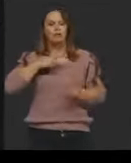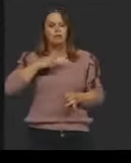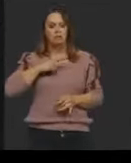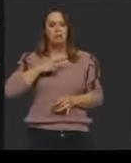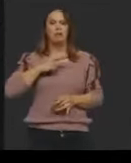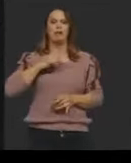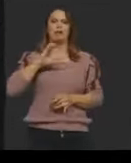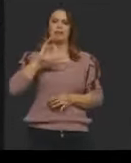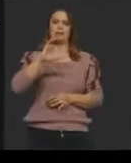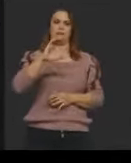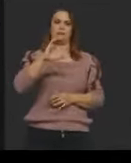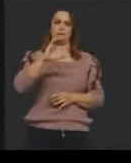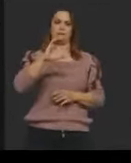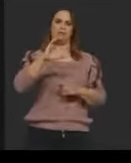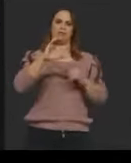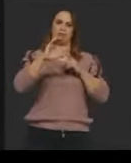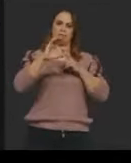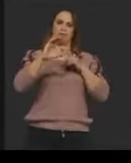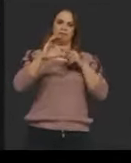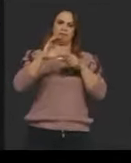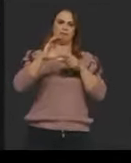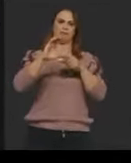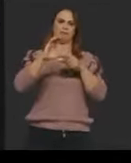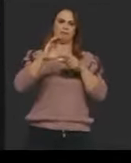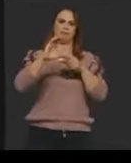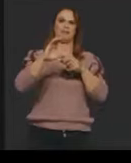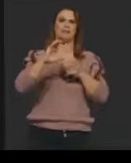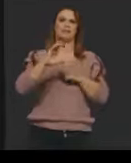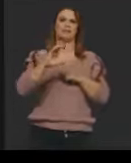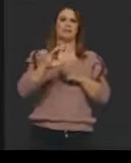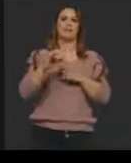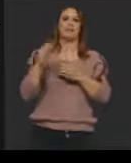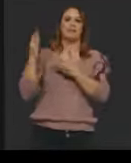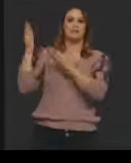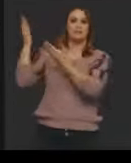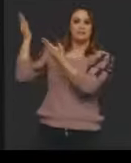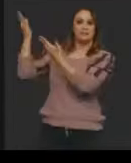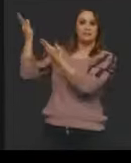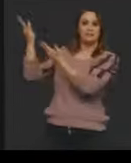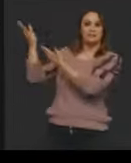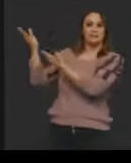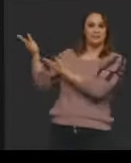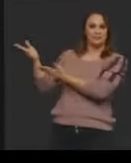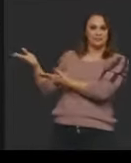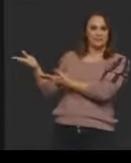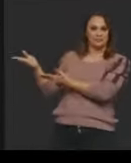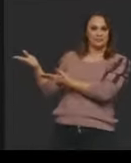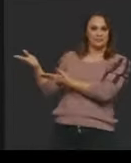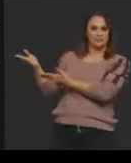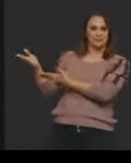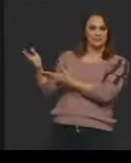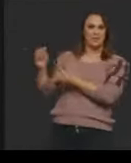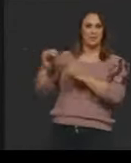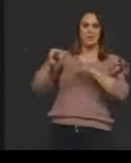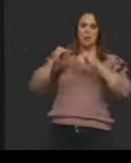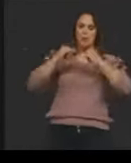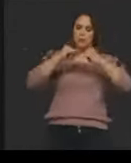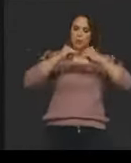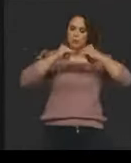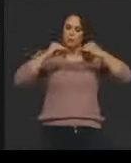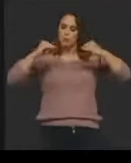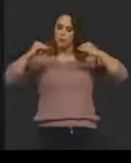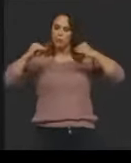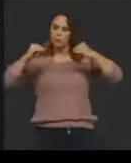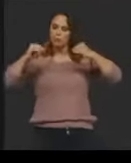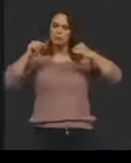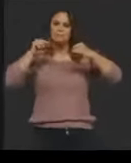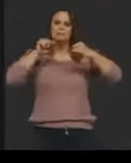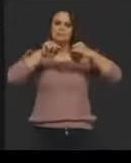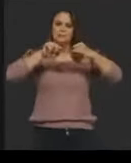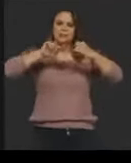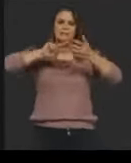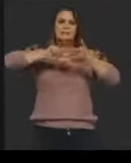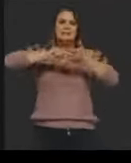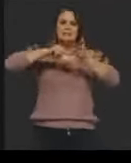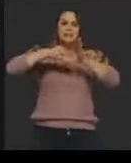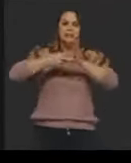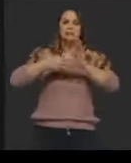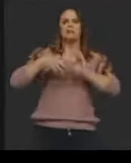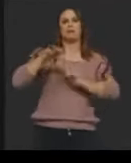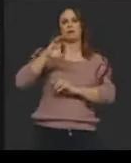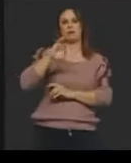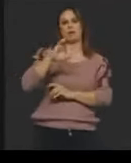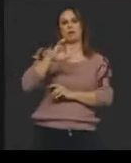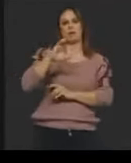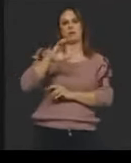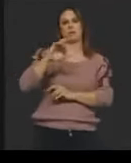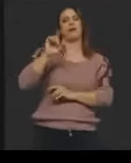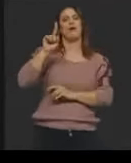ok? Então ali eles têm os carbonos representados por estruturas de traço, certo? Mas se trata de moléculas